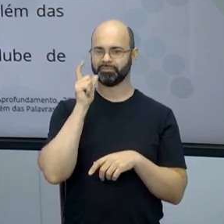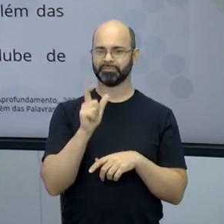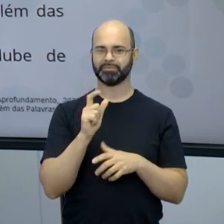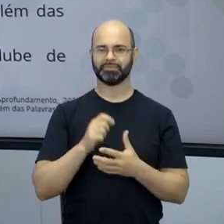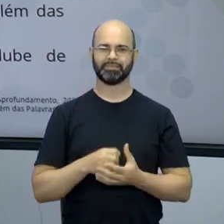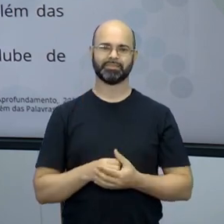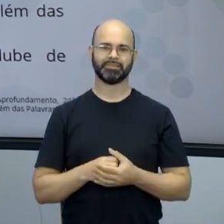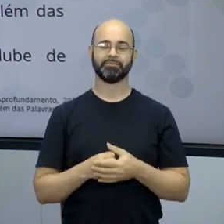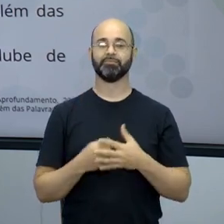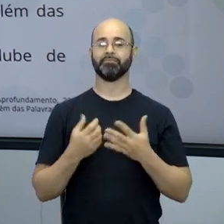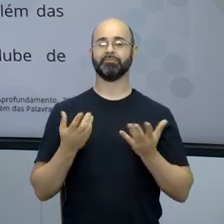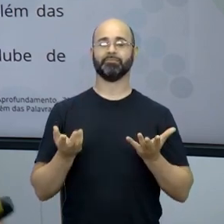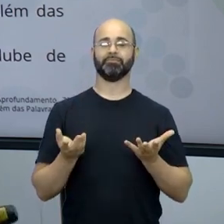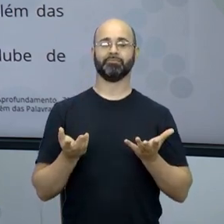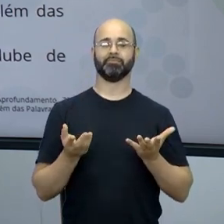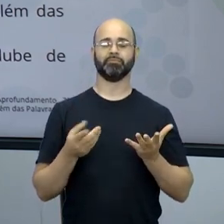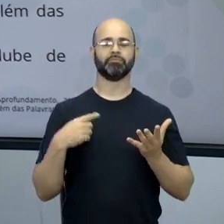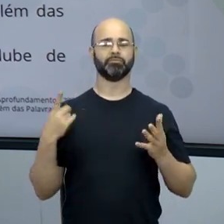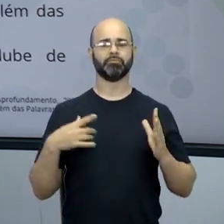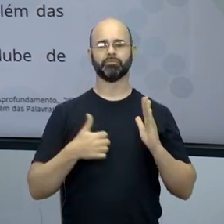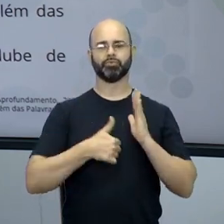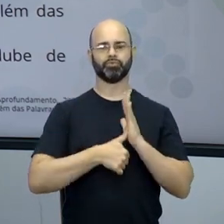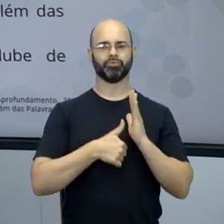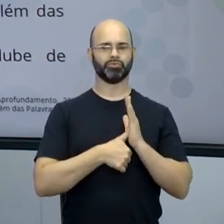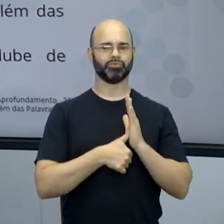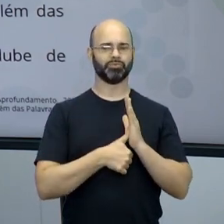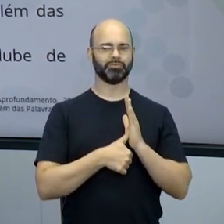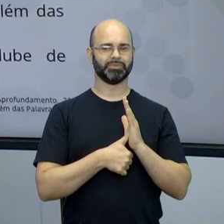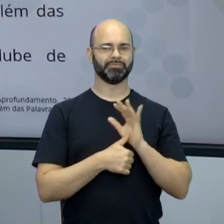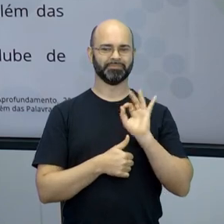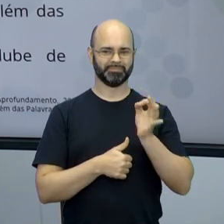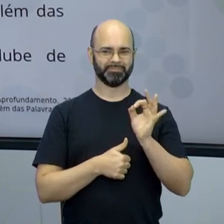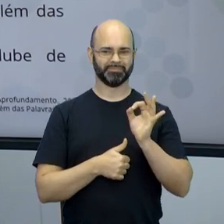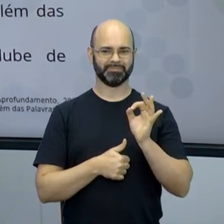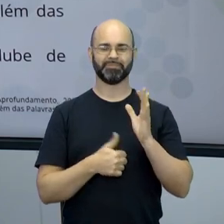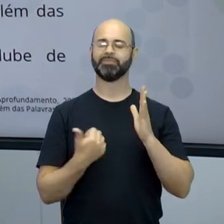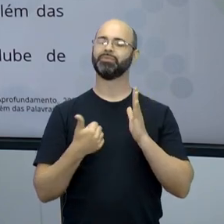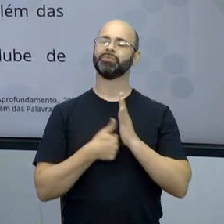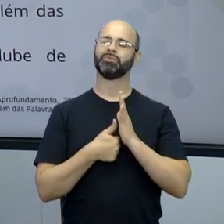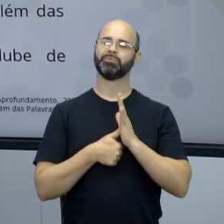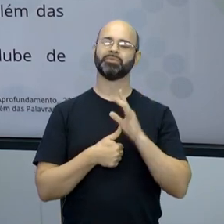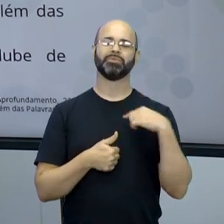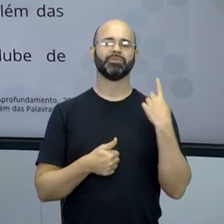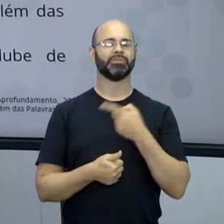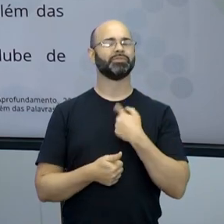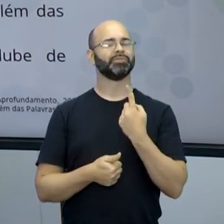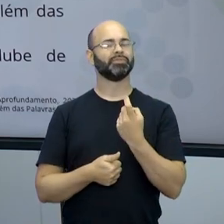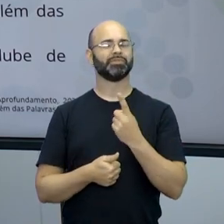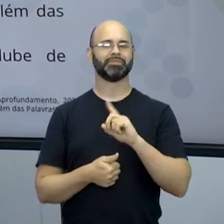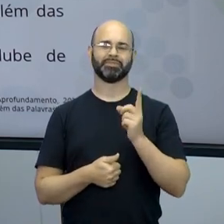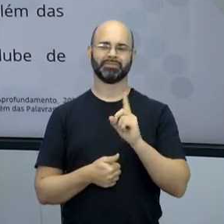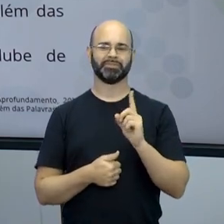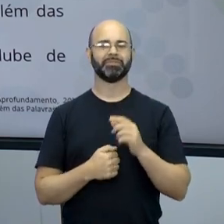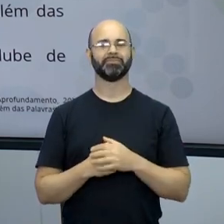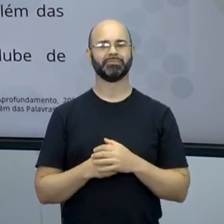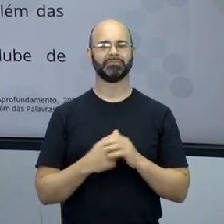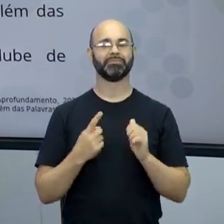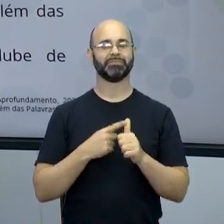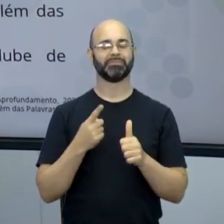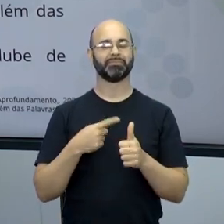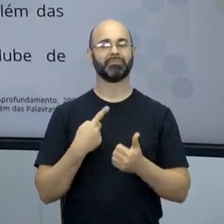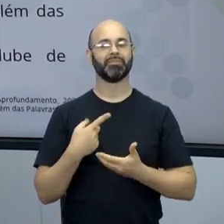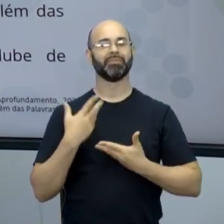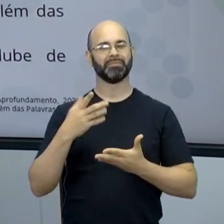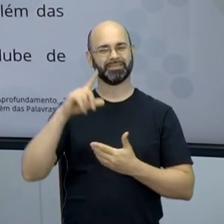E é isso, nós estamos em um clube. E se estamos em um clube, não podemos estar sozinhos, né? Primeiramente, eu apresento para